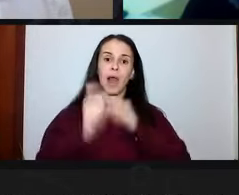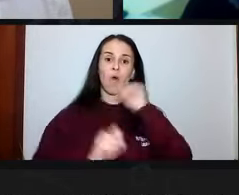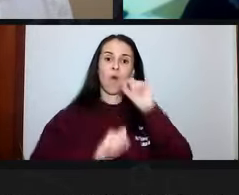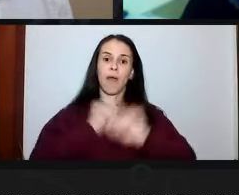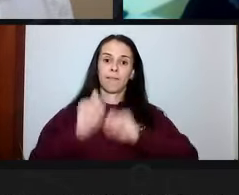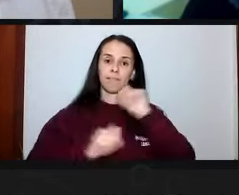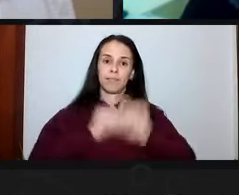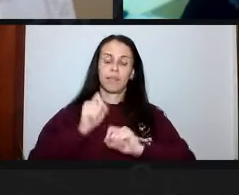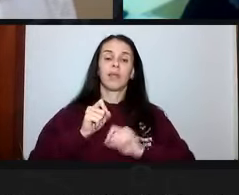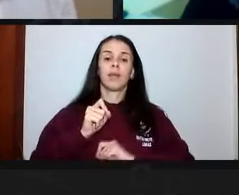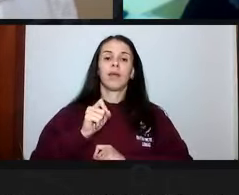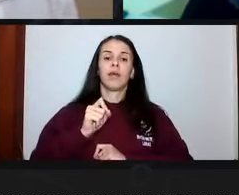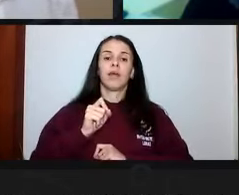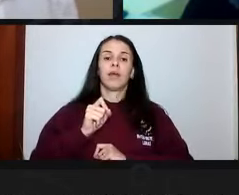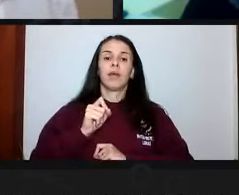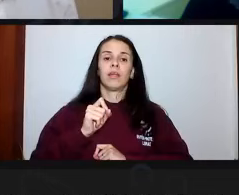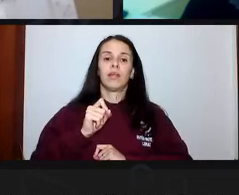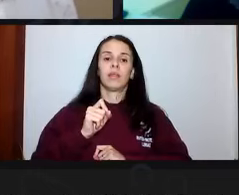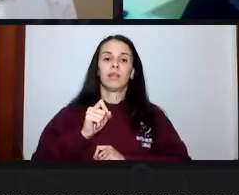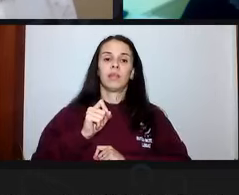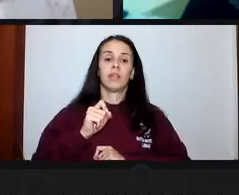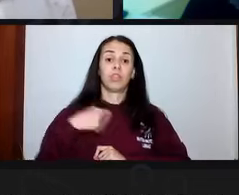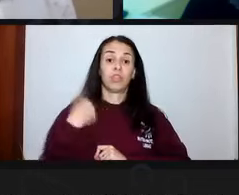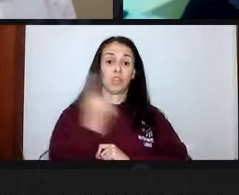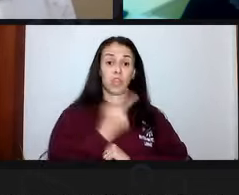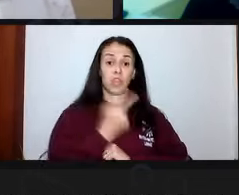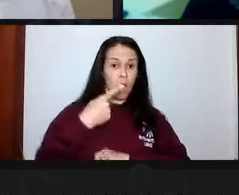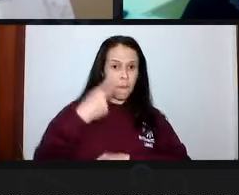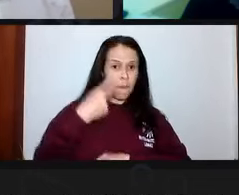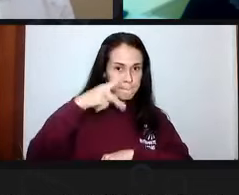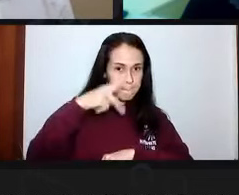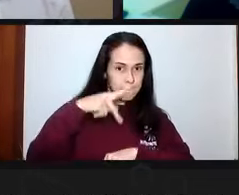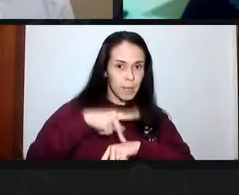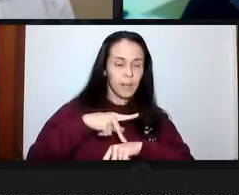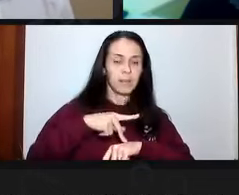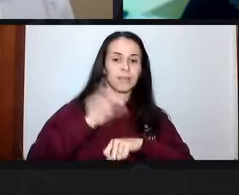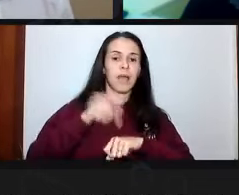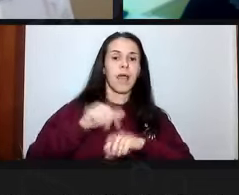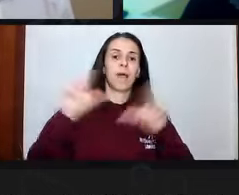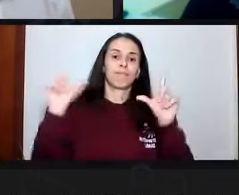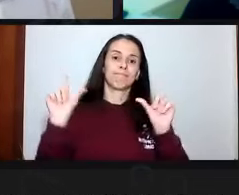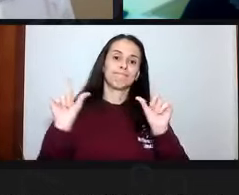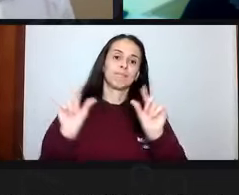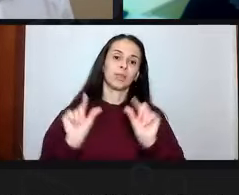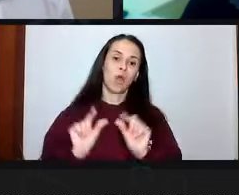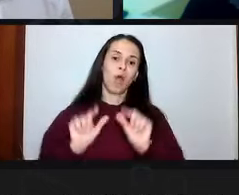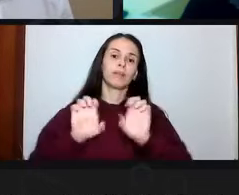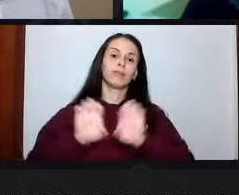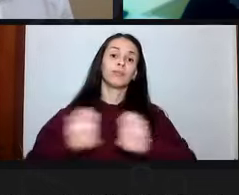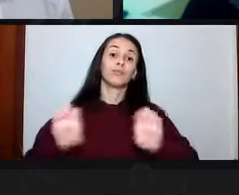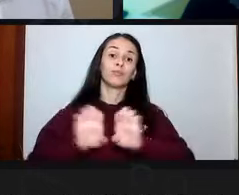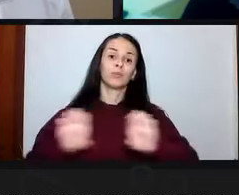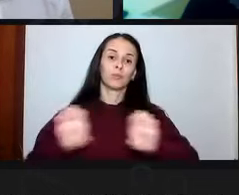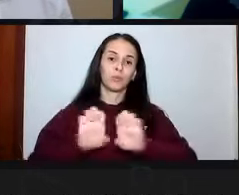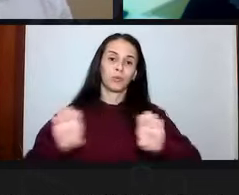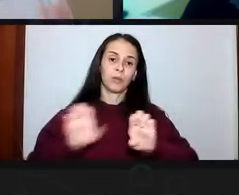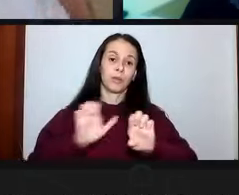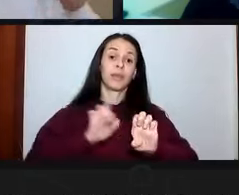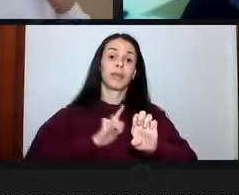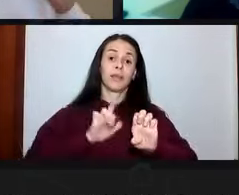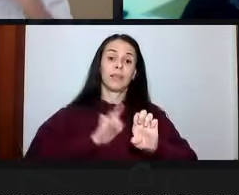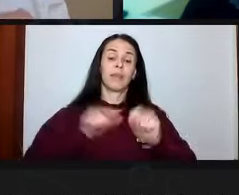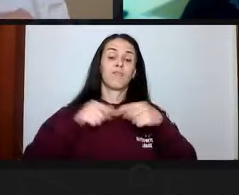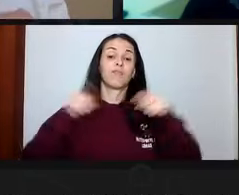que pareça, nós somos um dos países com a menor estrutura, com das menores estruturas de serviço público. Nós estamos